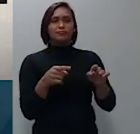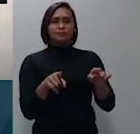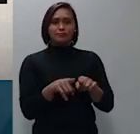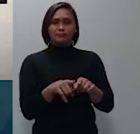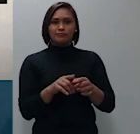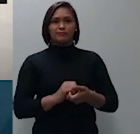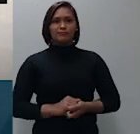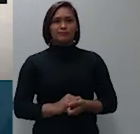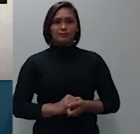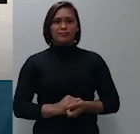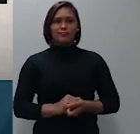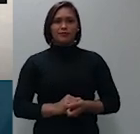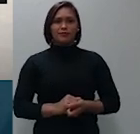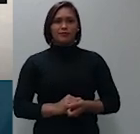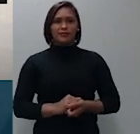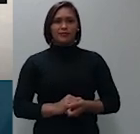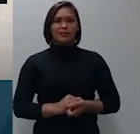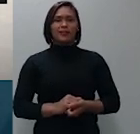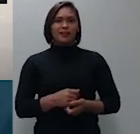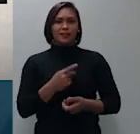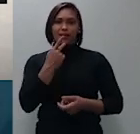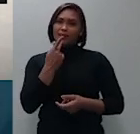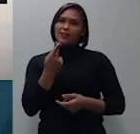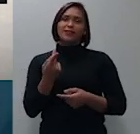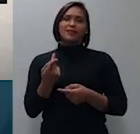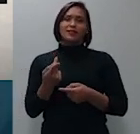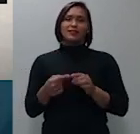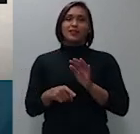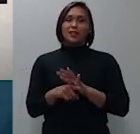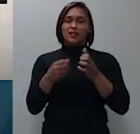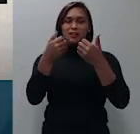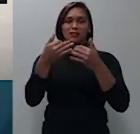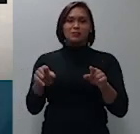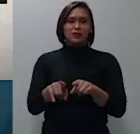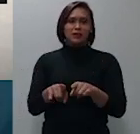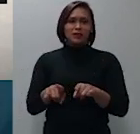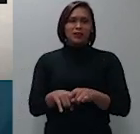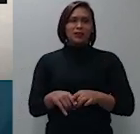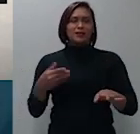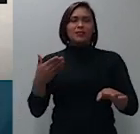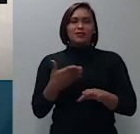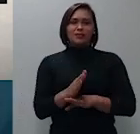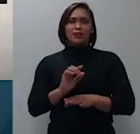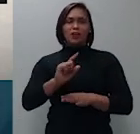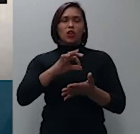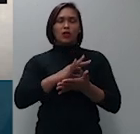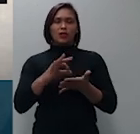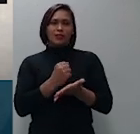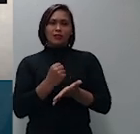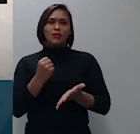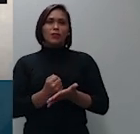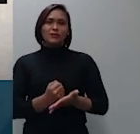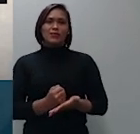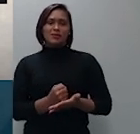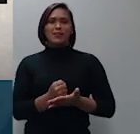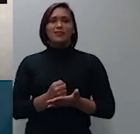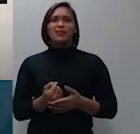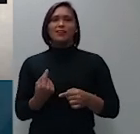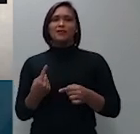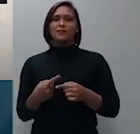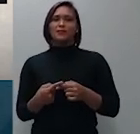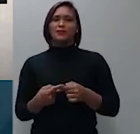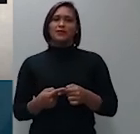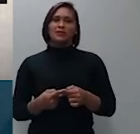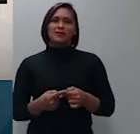irrelevante dizem para a validade do contrato a que essência da tia dos infantes por